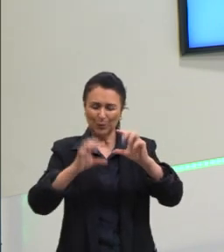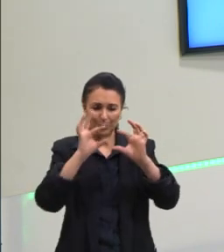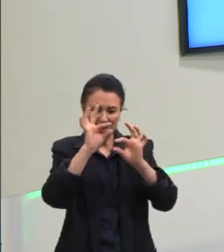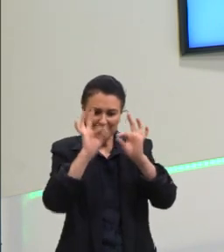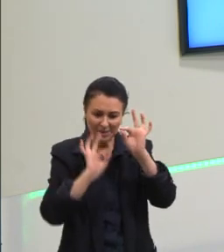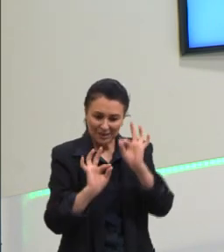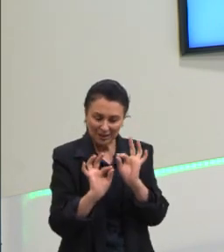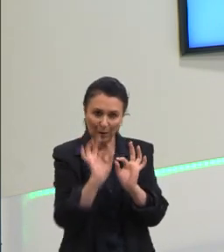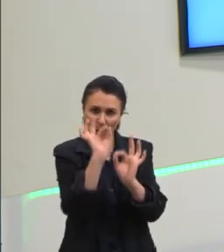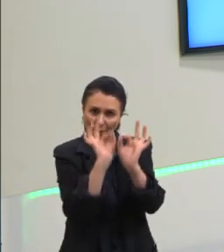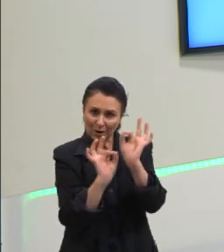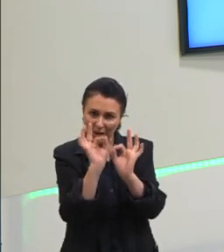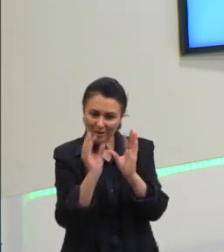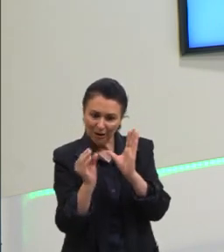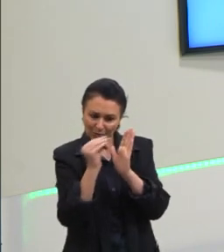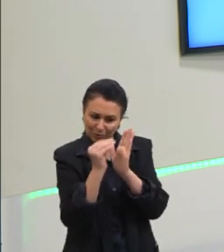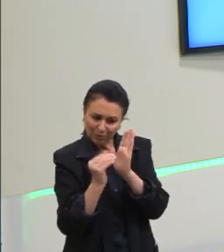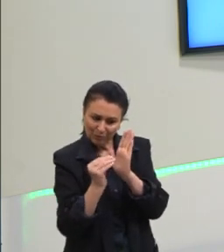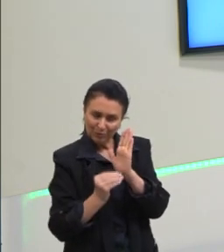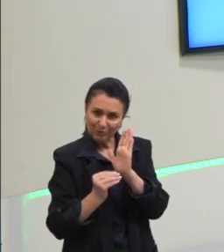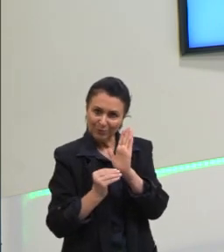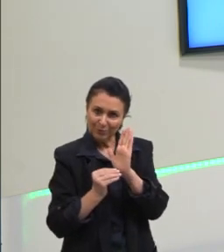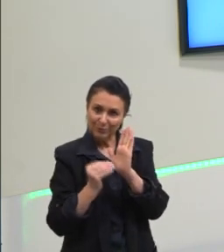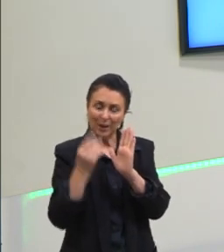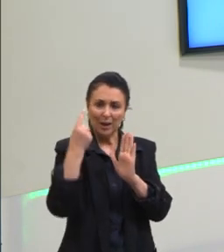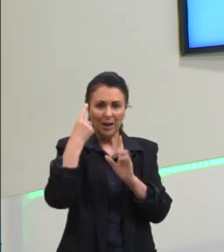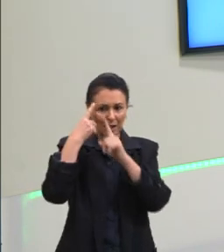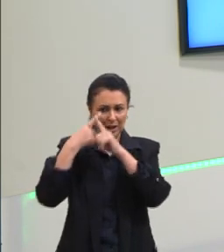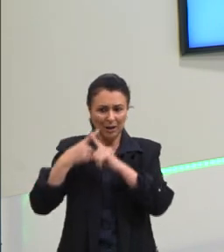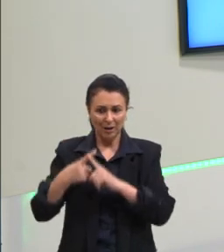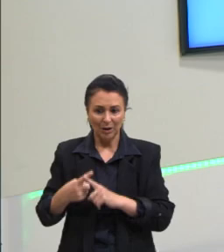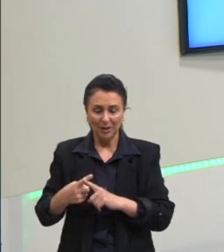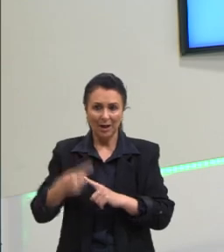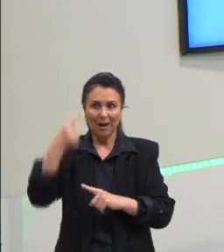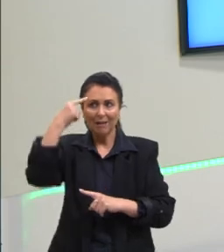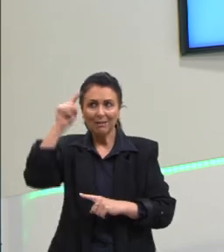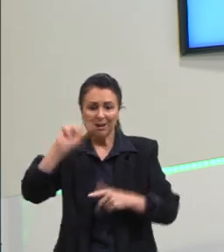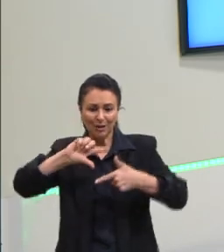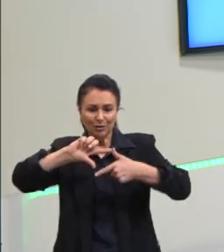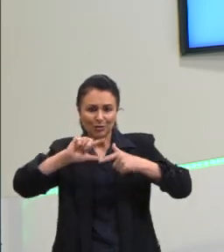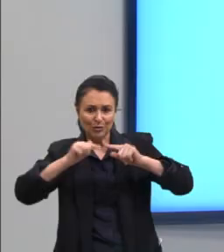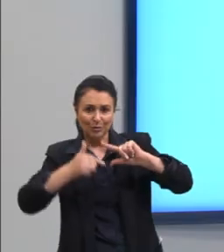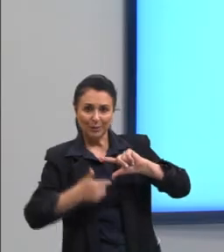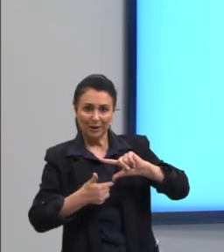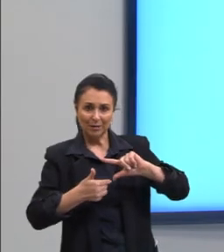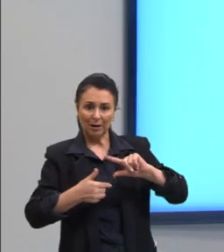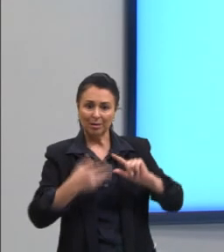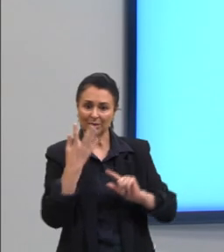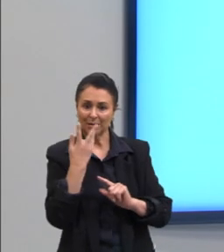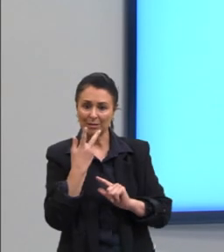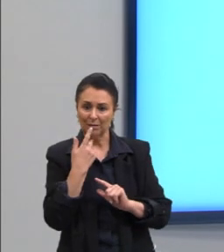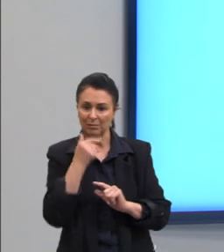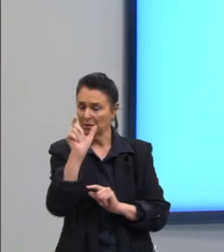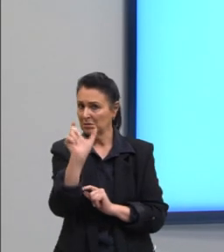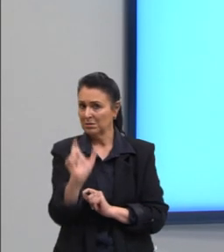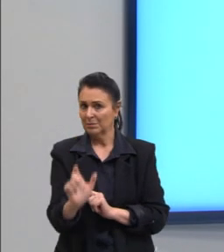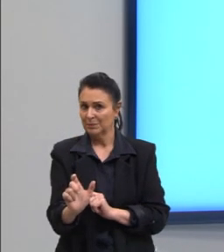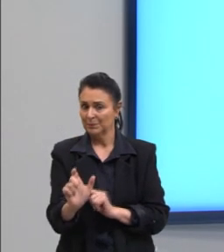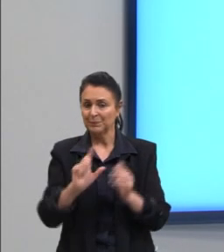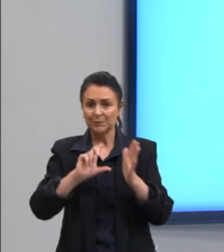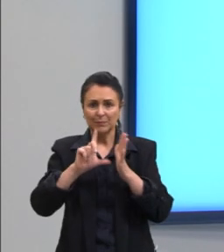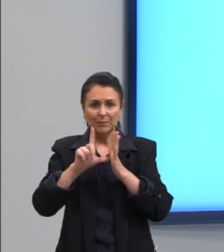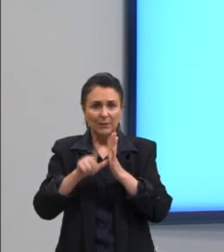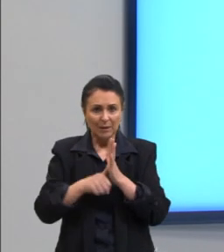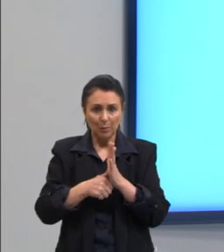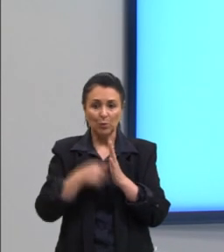de encaixar, aquilo já trabalha um pouco a lógica e a ideia geométrica da pessoa, da criança, enfim, e depois a gente vai para